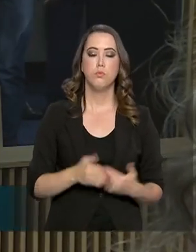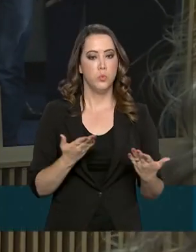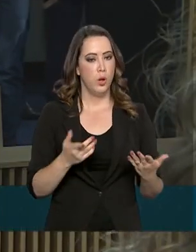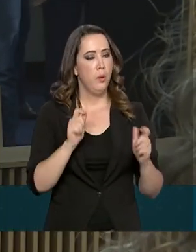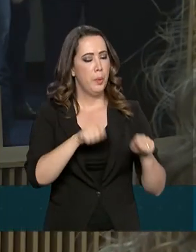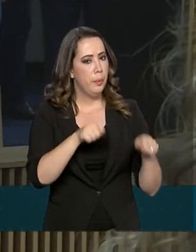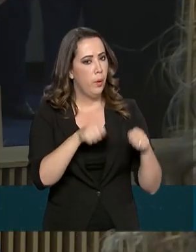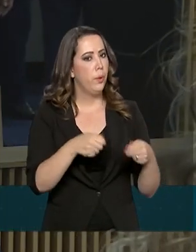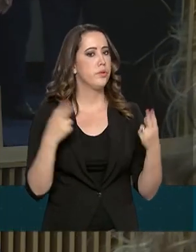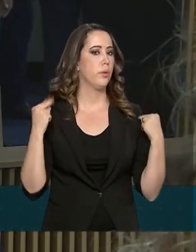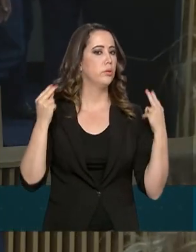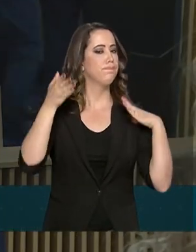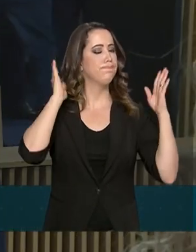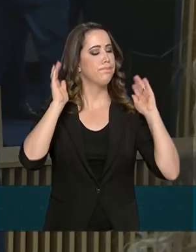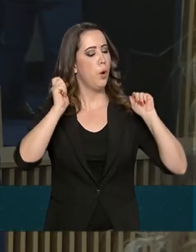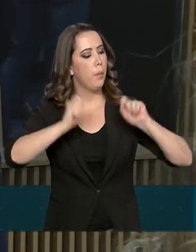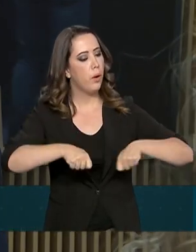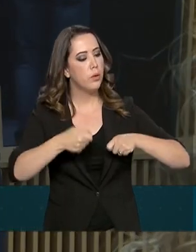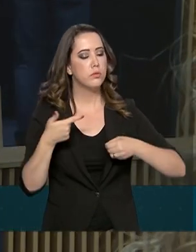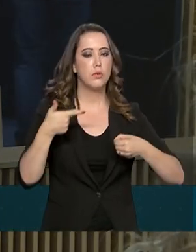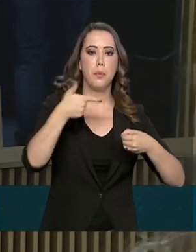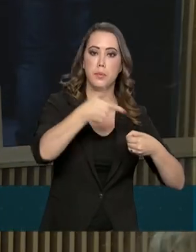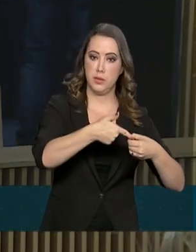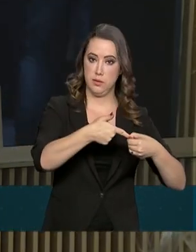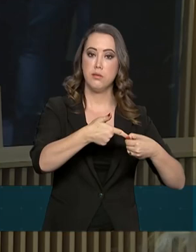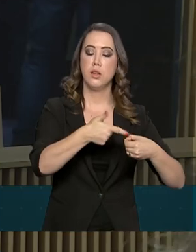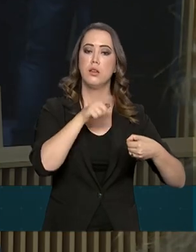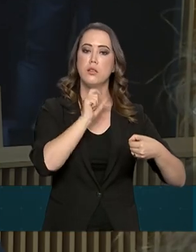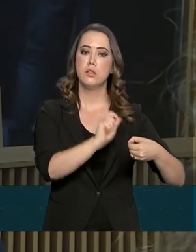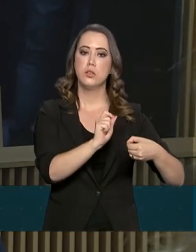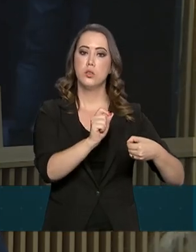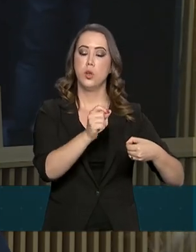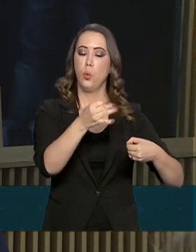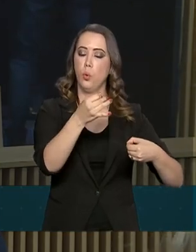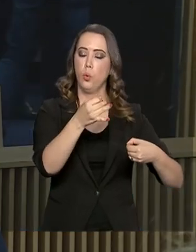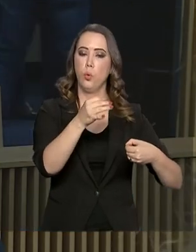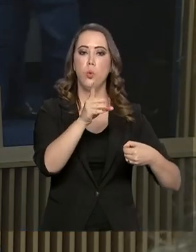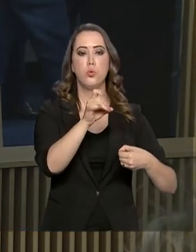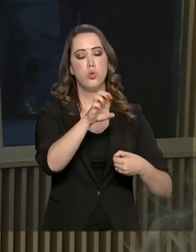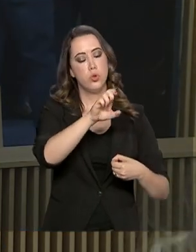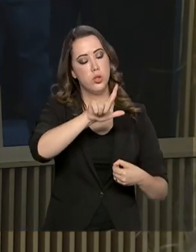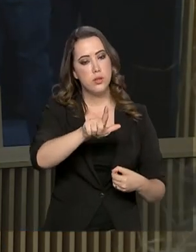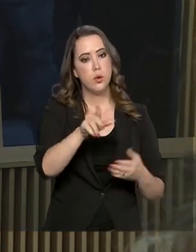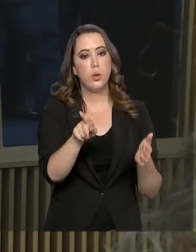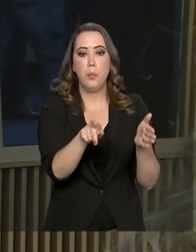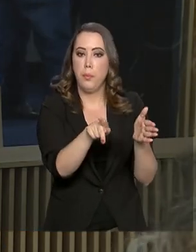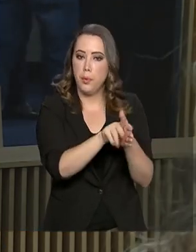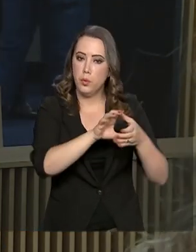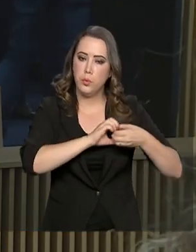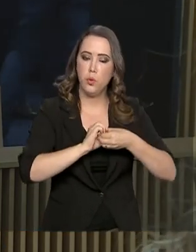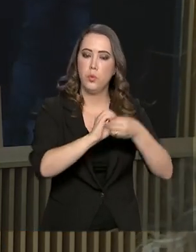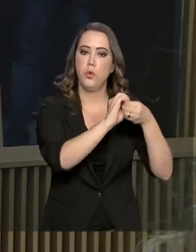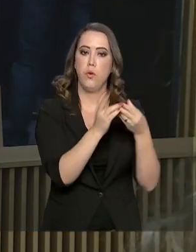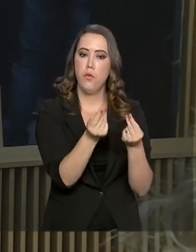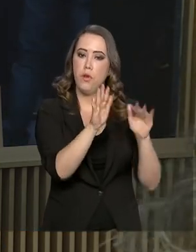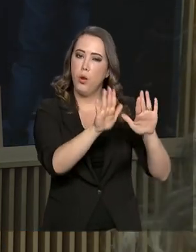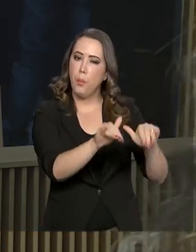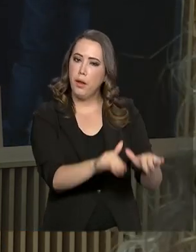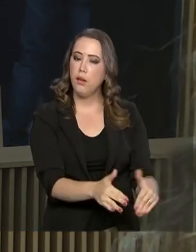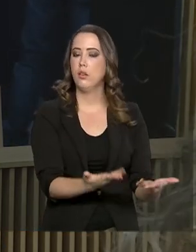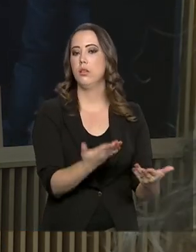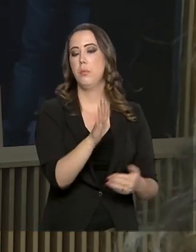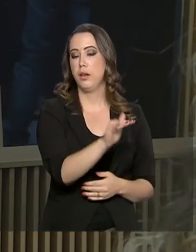o seu trajeto, abastecer o seu caminhão com óleo diesel, que é da própria cooperativa. Com isso, vai baratear o custo